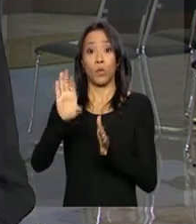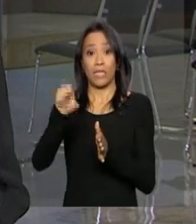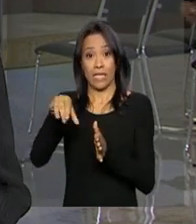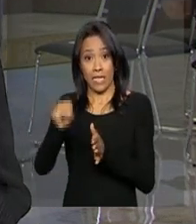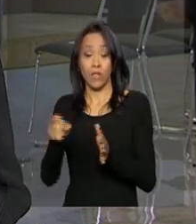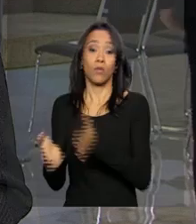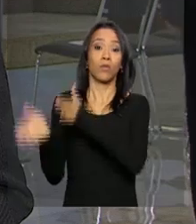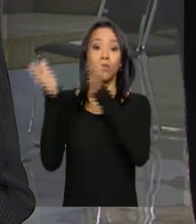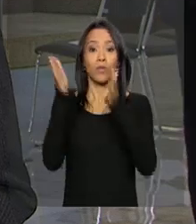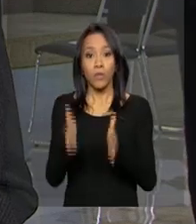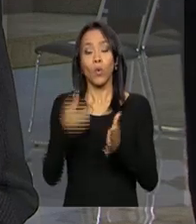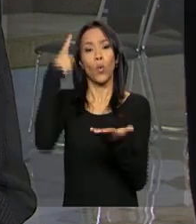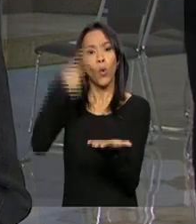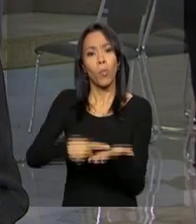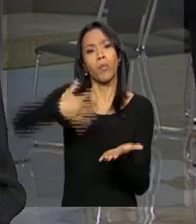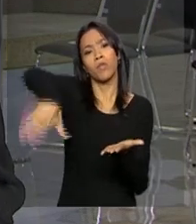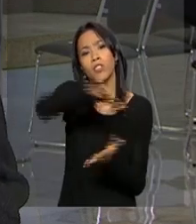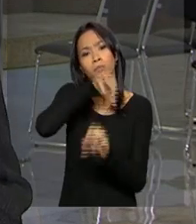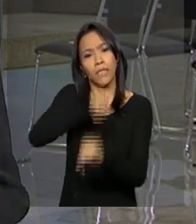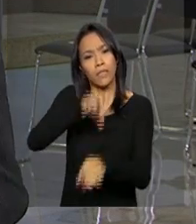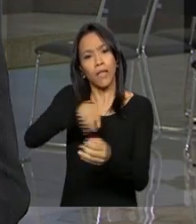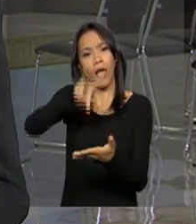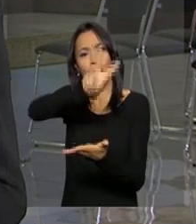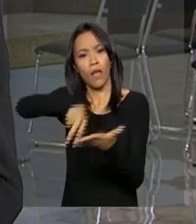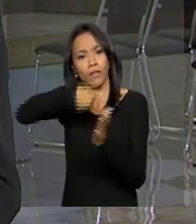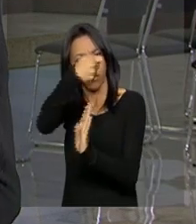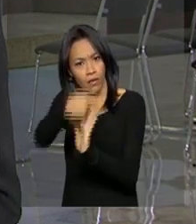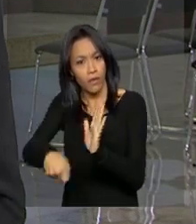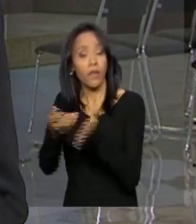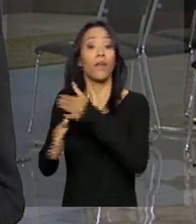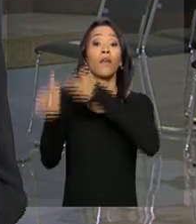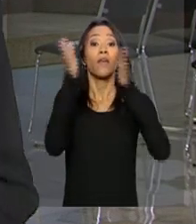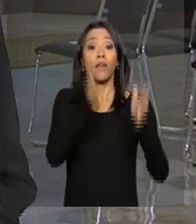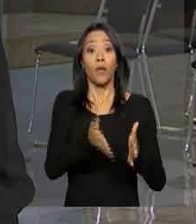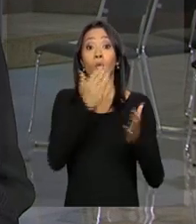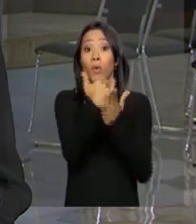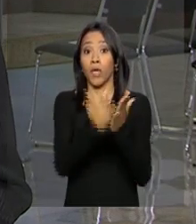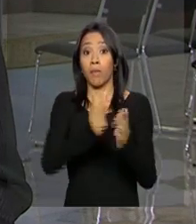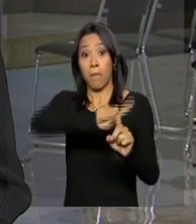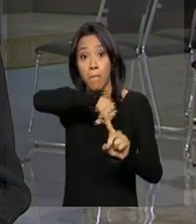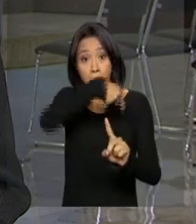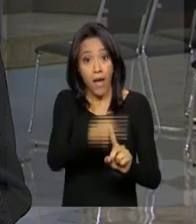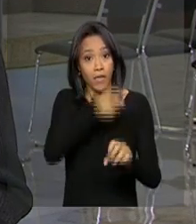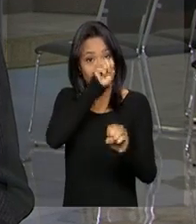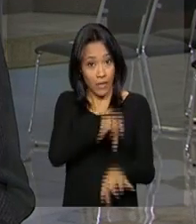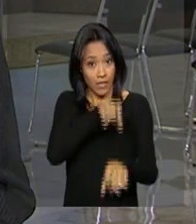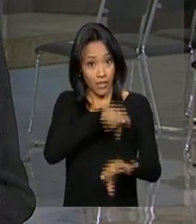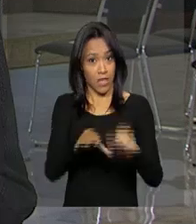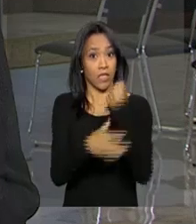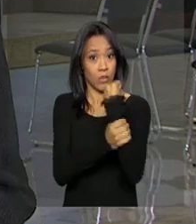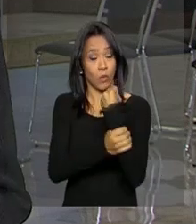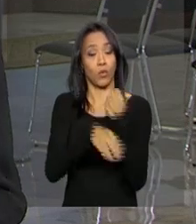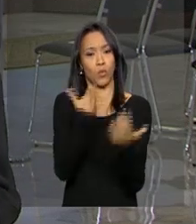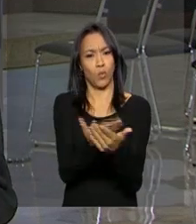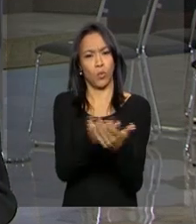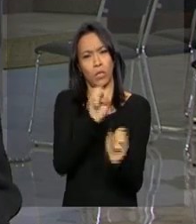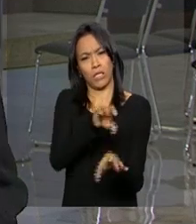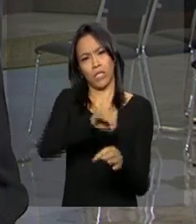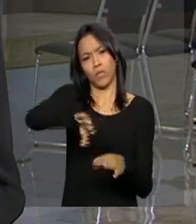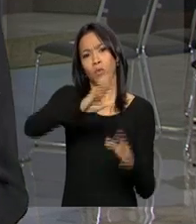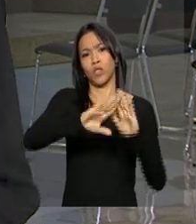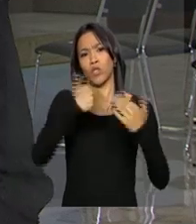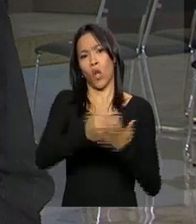o Pacto Nacional pela Alfabetização na Idade Certa, o programa Mais Educação, que assegura o ensino em tempo integral nas